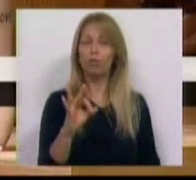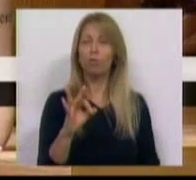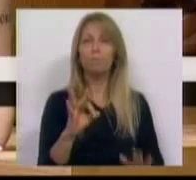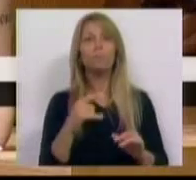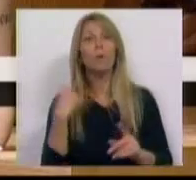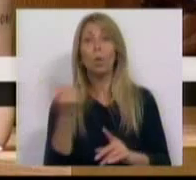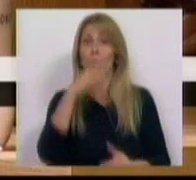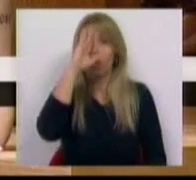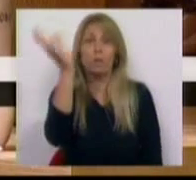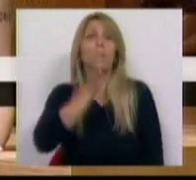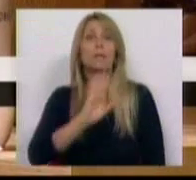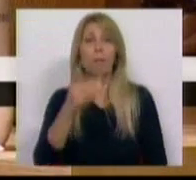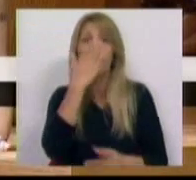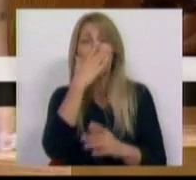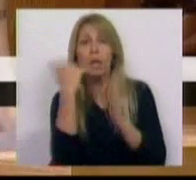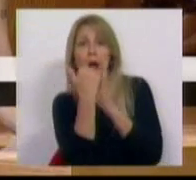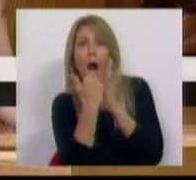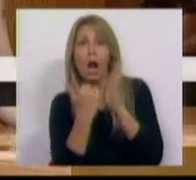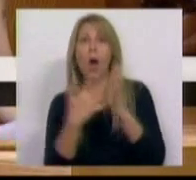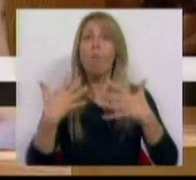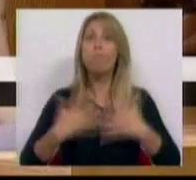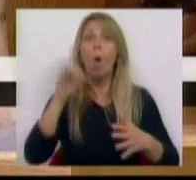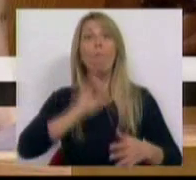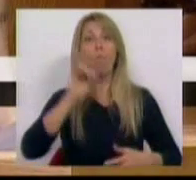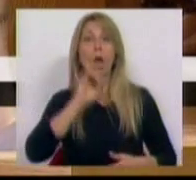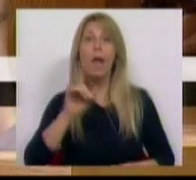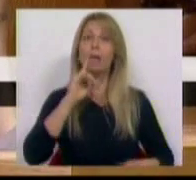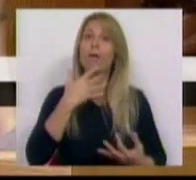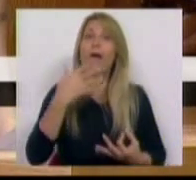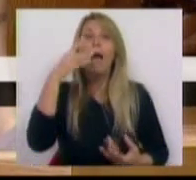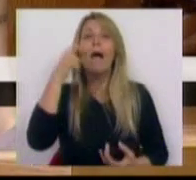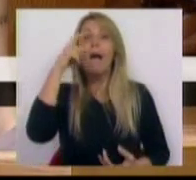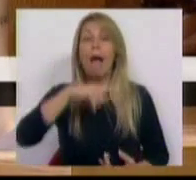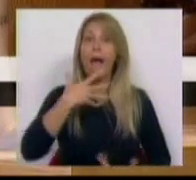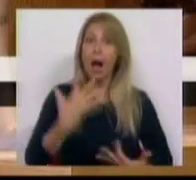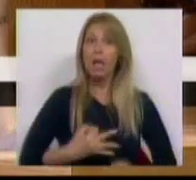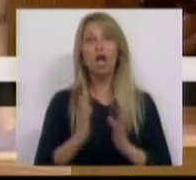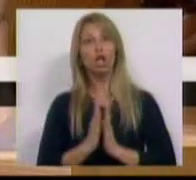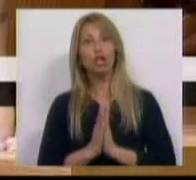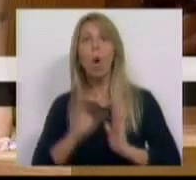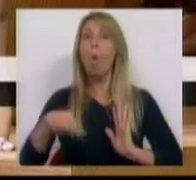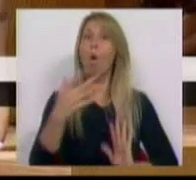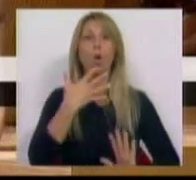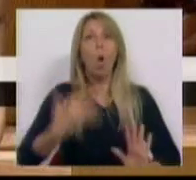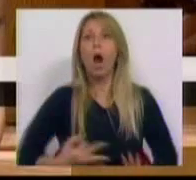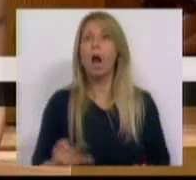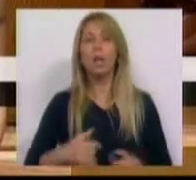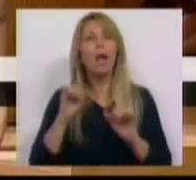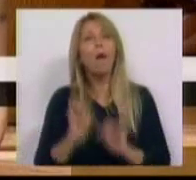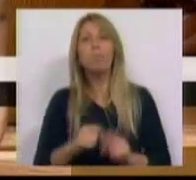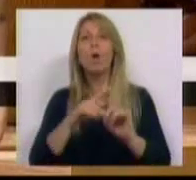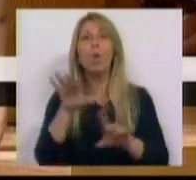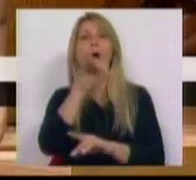função das cláusulas suspeitas, as mulheres, os crentes, os ateus, os membros de diversas etnias, ou os gays e as